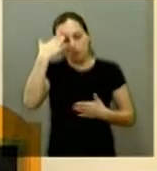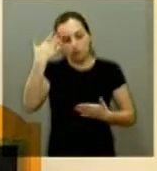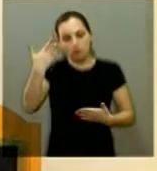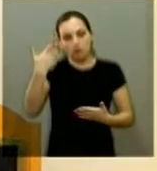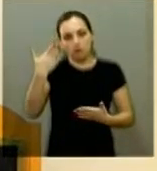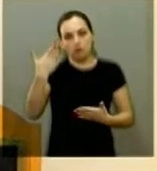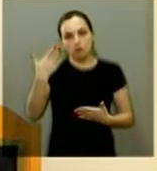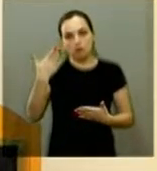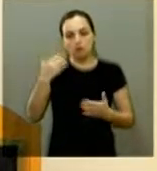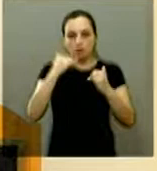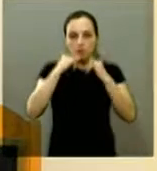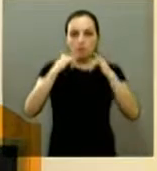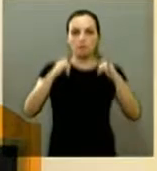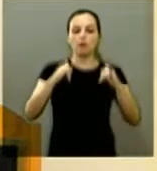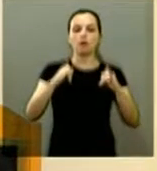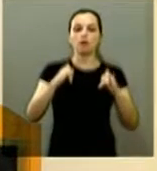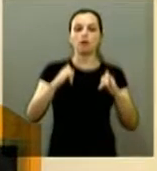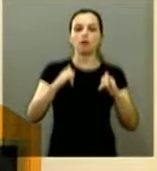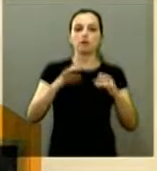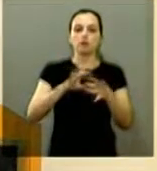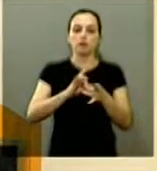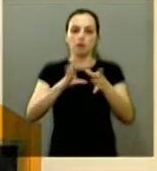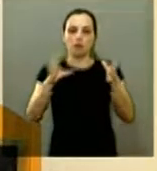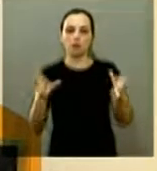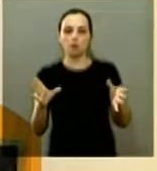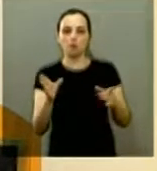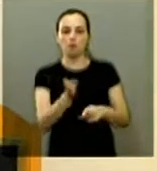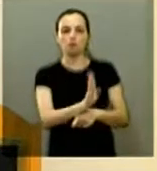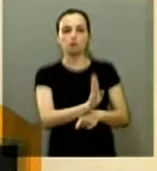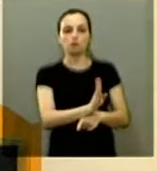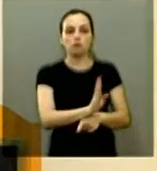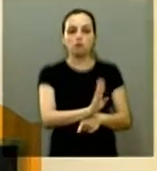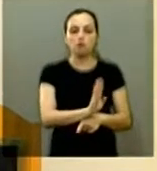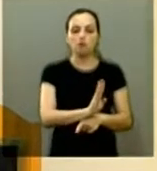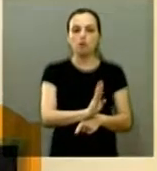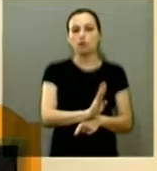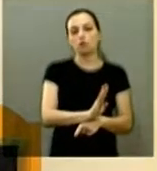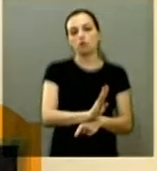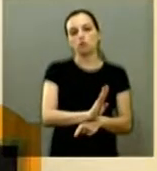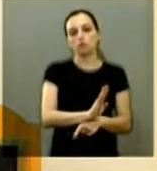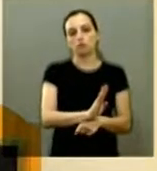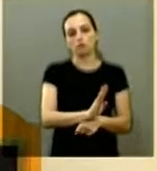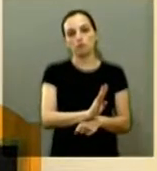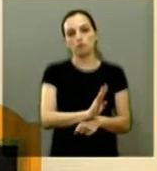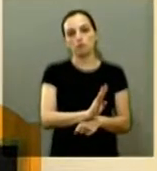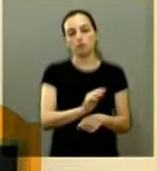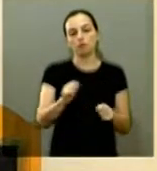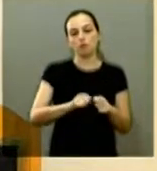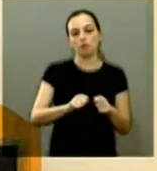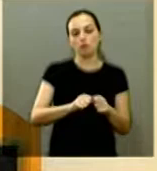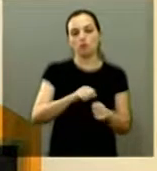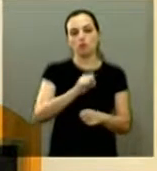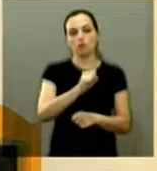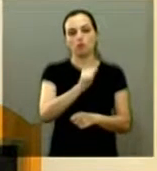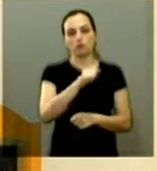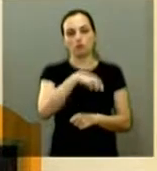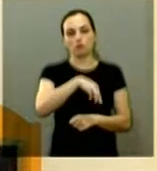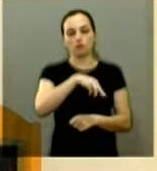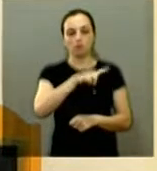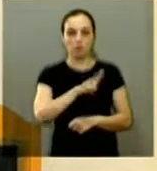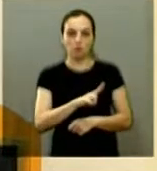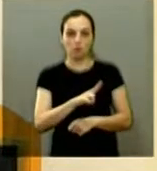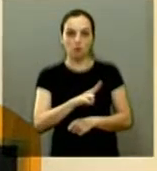teve a disponibilidade de fazer esse vídeo que foi um vídeo feito no SAMU nós